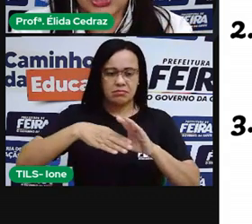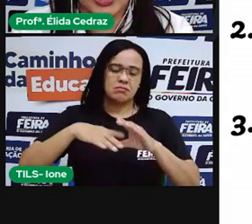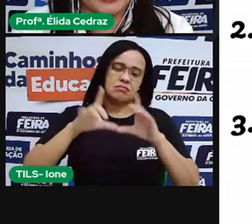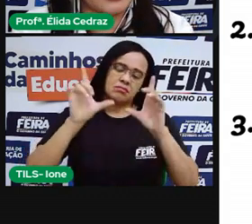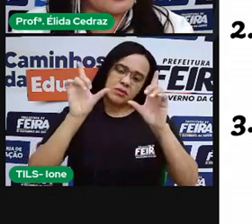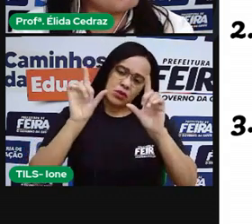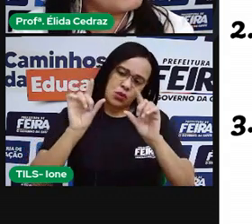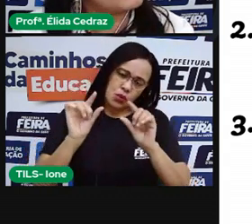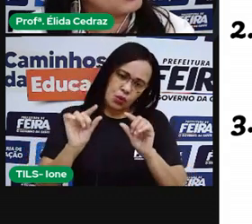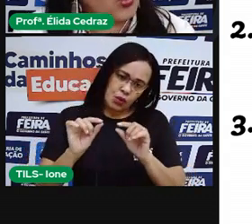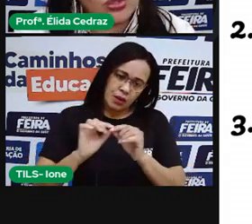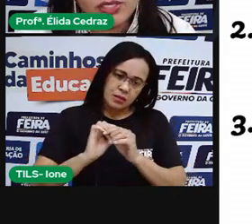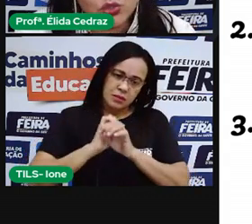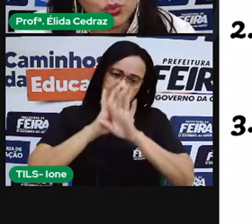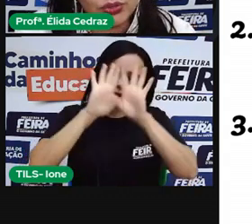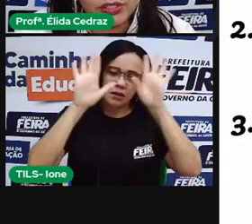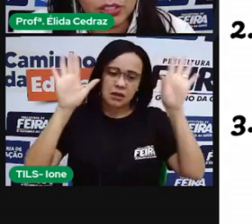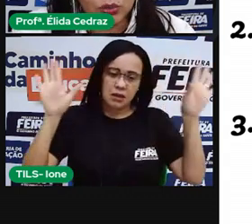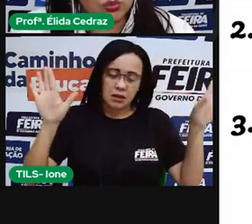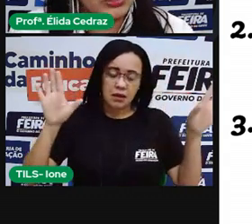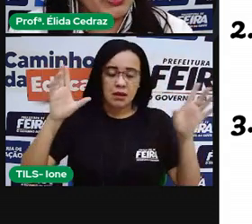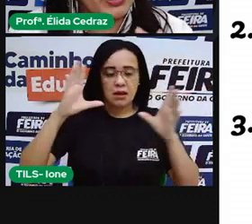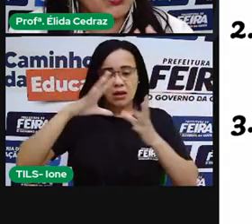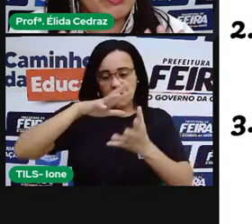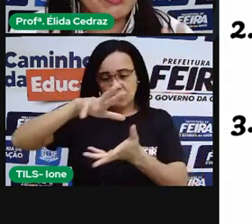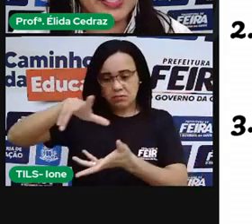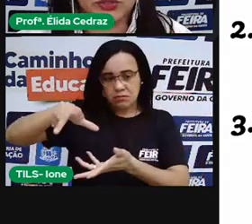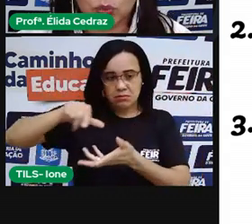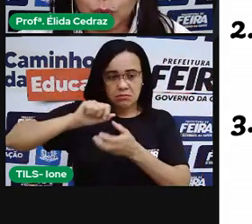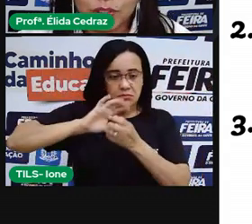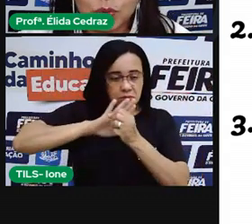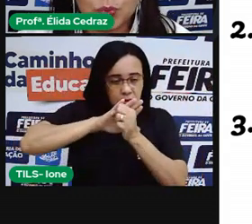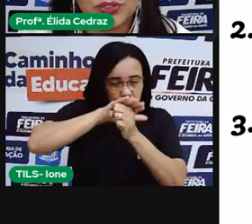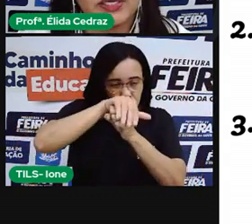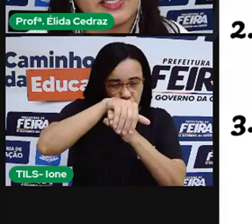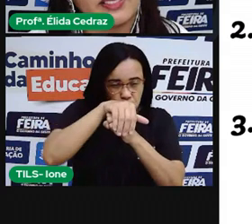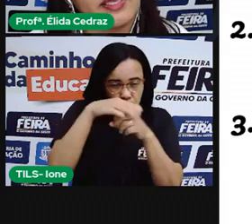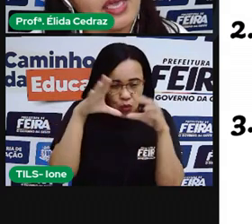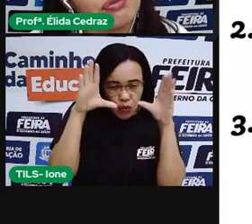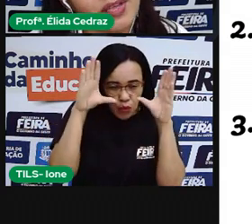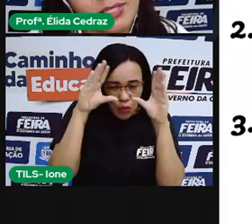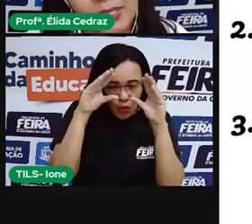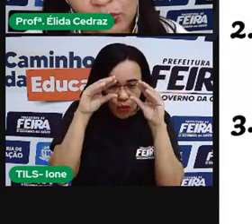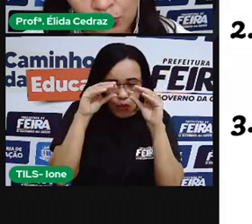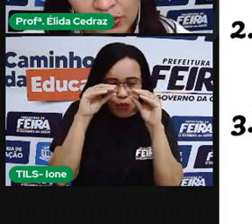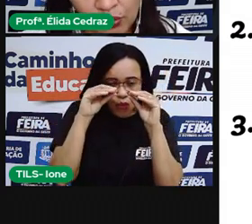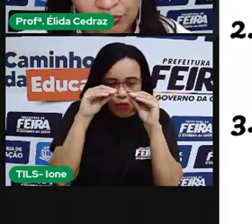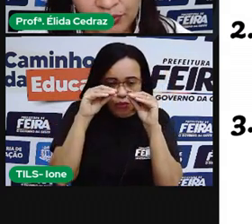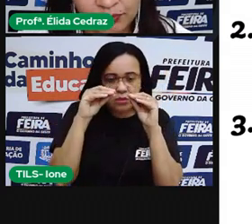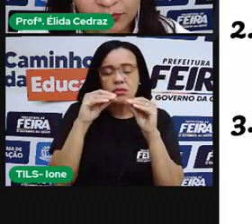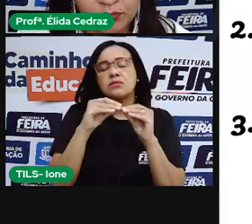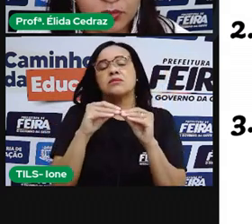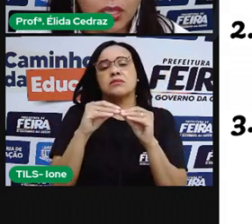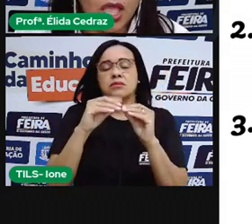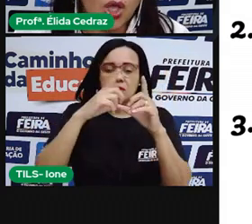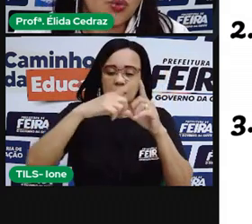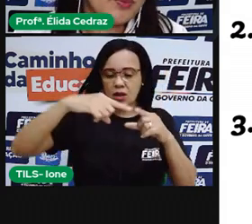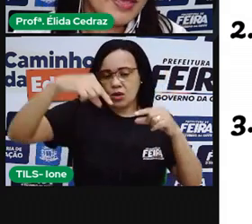claridade até ela ficar toda escura. Quando a Lua fica toda escura é a fase da Lua nova.